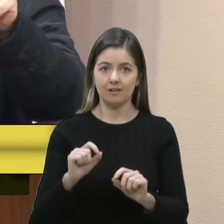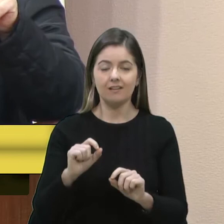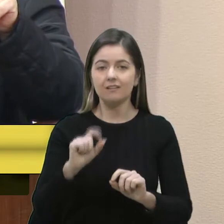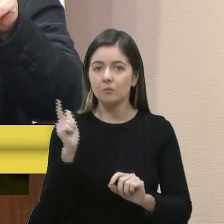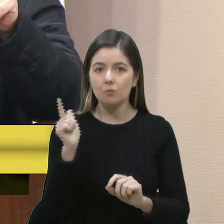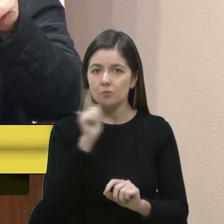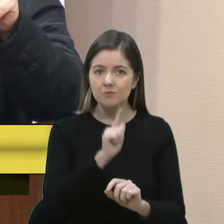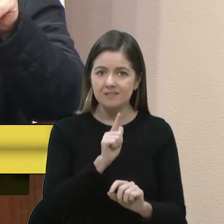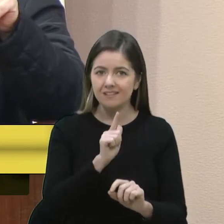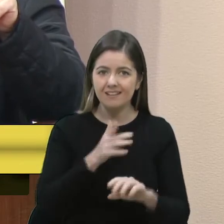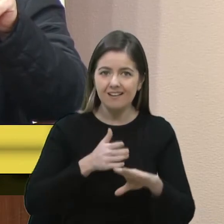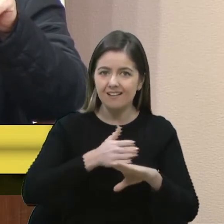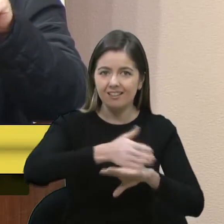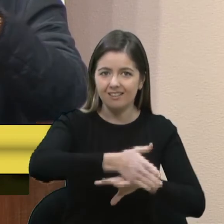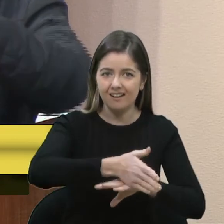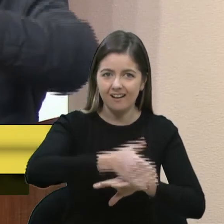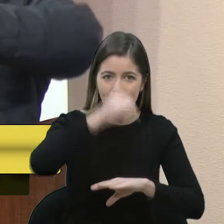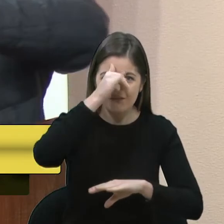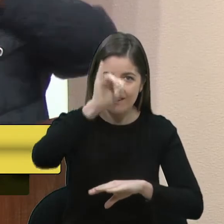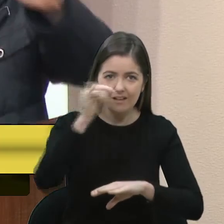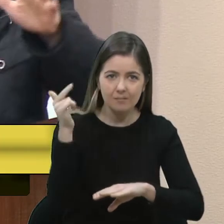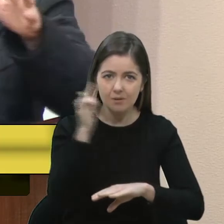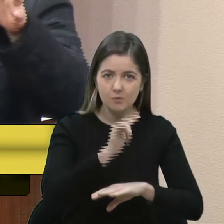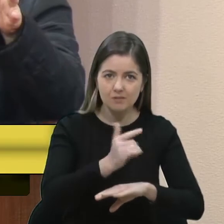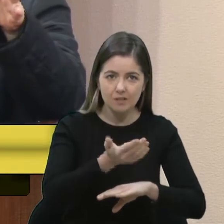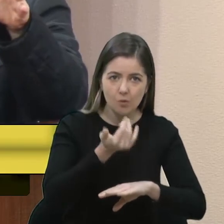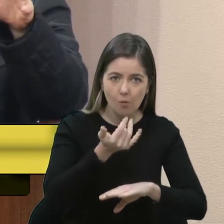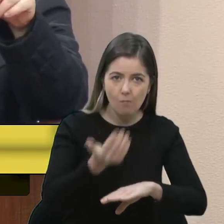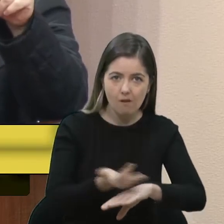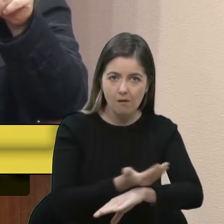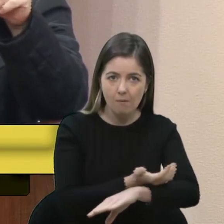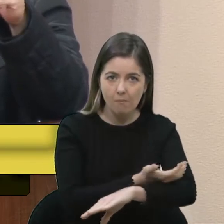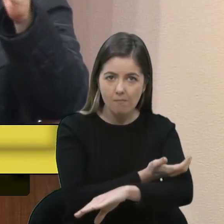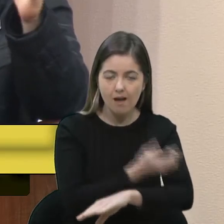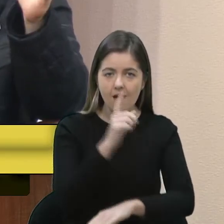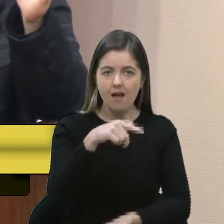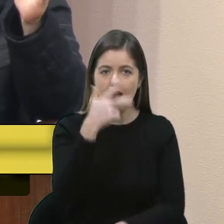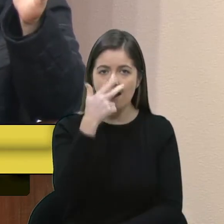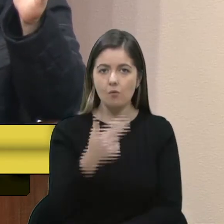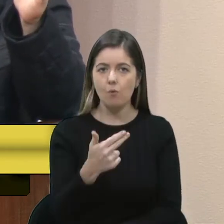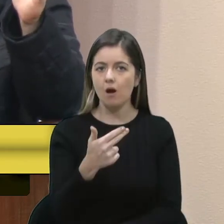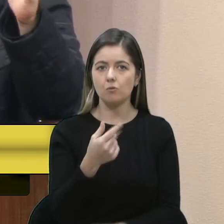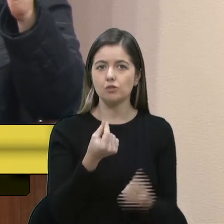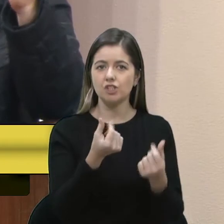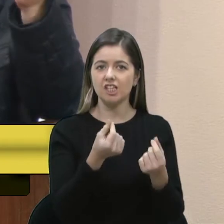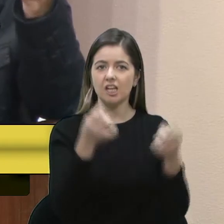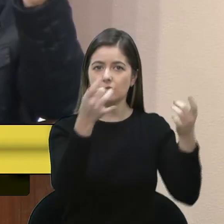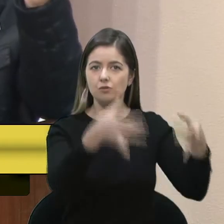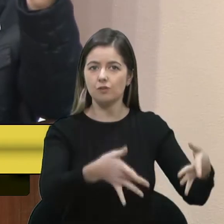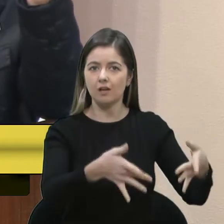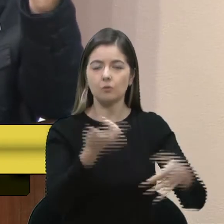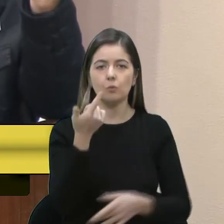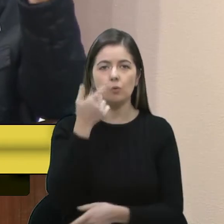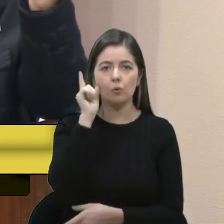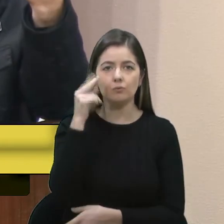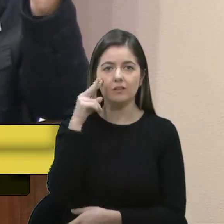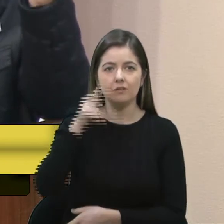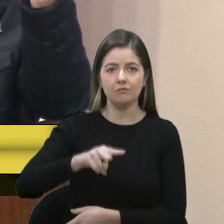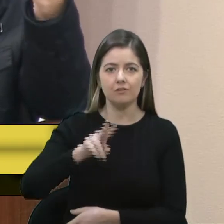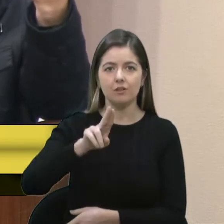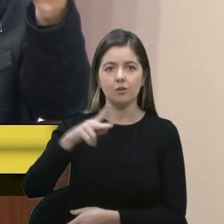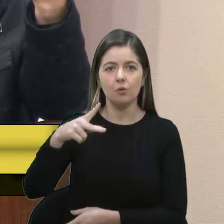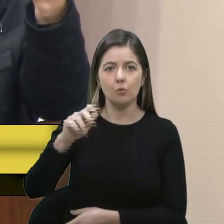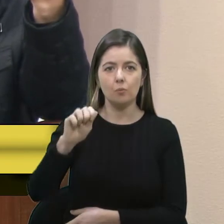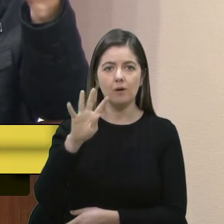poderem se alimentar. Então, assim, foi dinheiro posto fora. Ontem estava assistindo no noticiário uma UPA no valor de 4 milhões